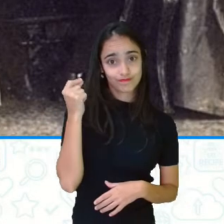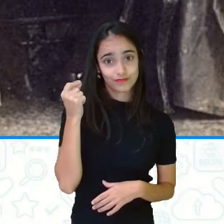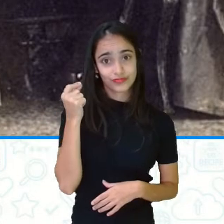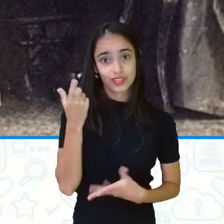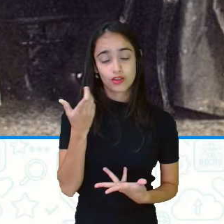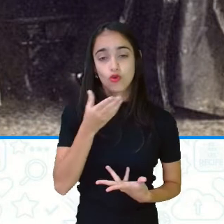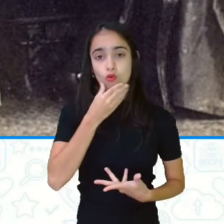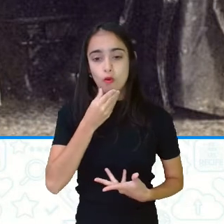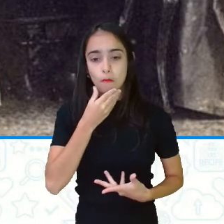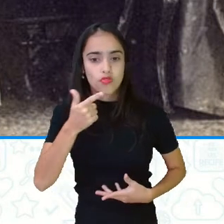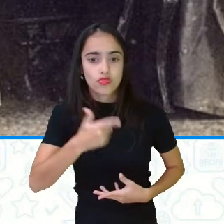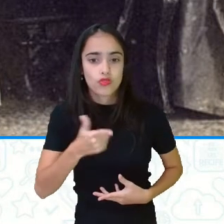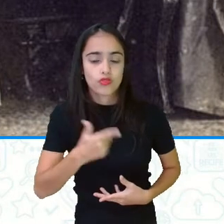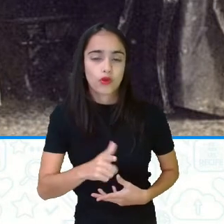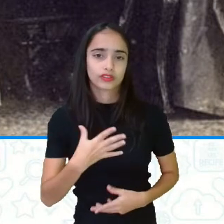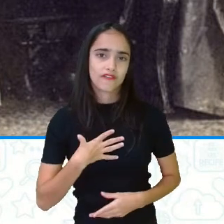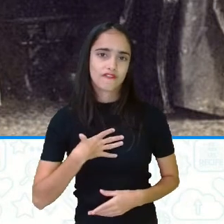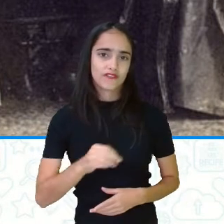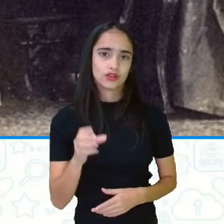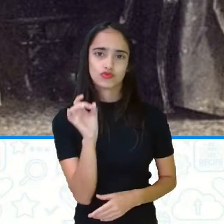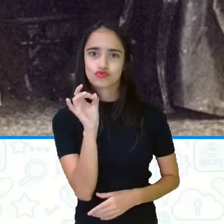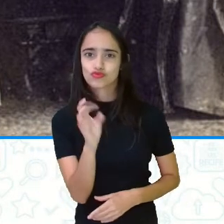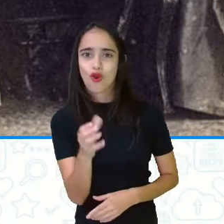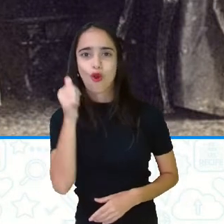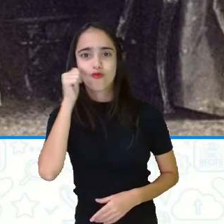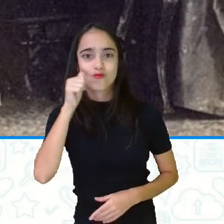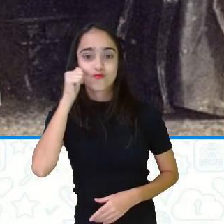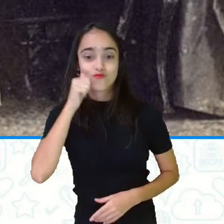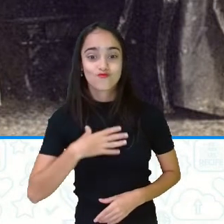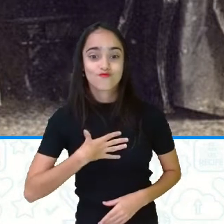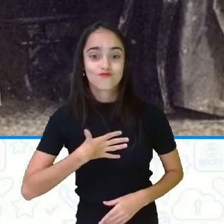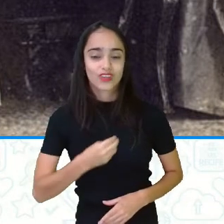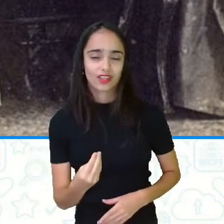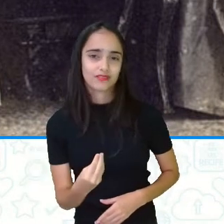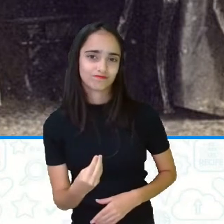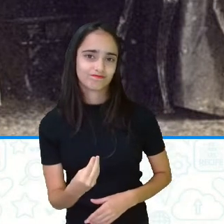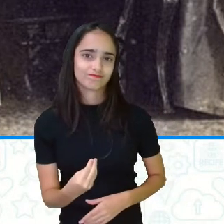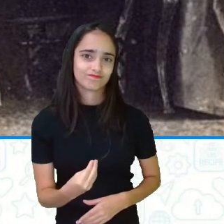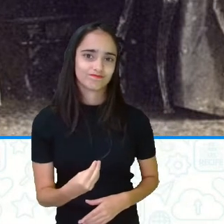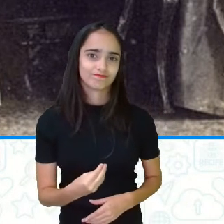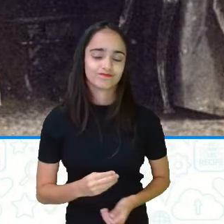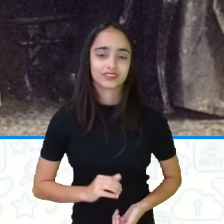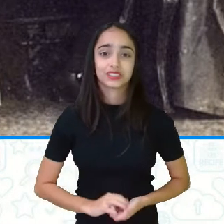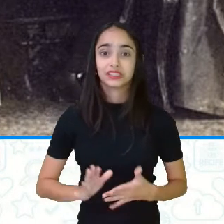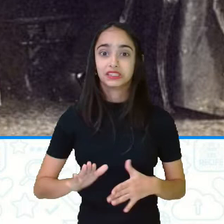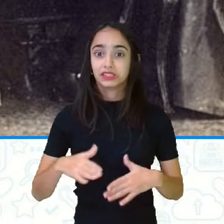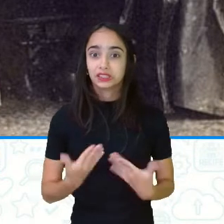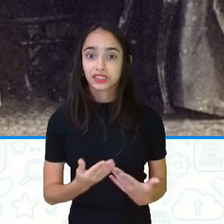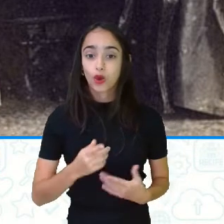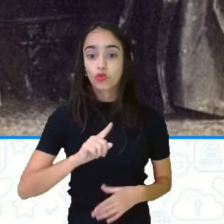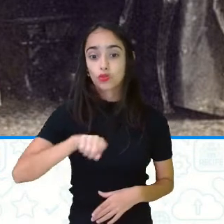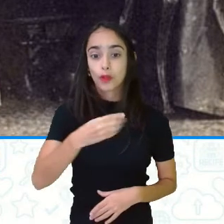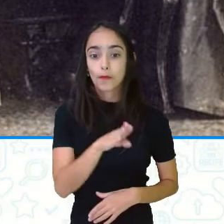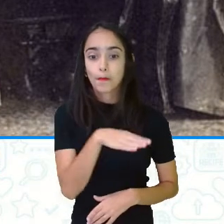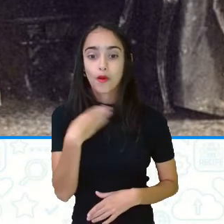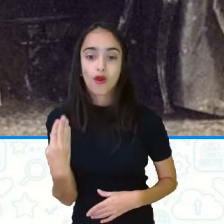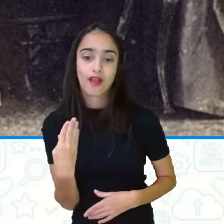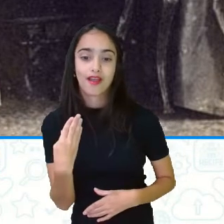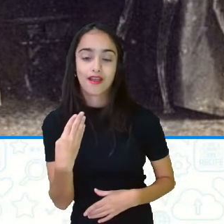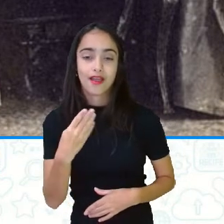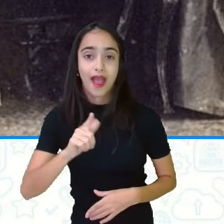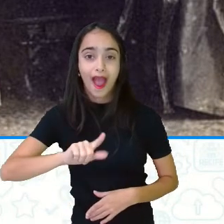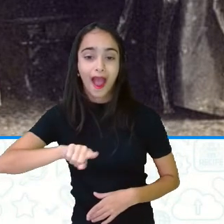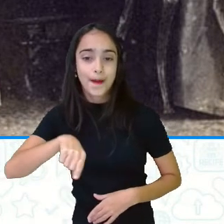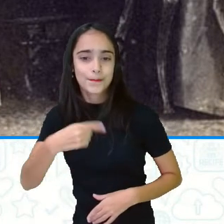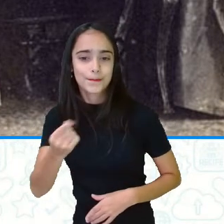filhos, apenas filhas. Então, o trono seria ocupado após a sua morte por sua filha mais velha, que é ali a princesa Isabel.